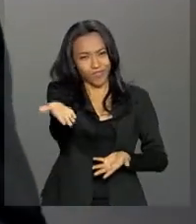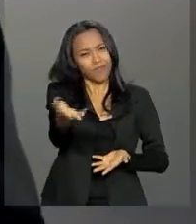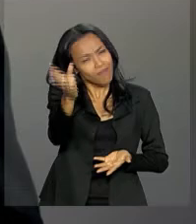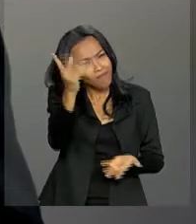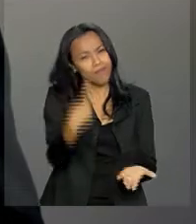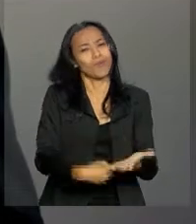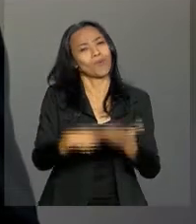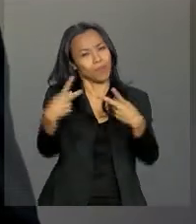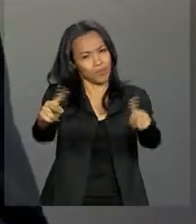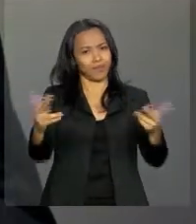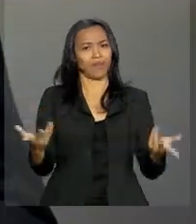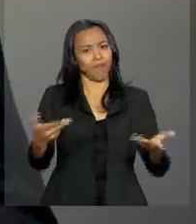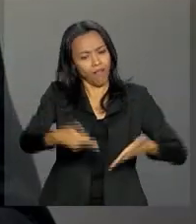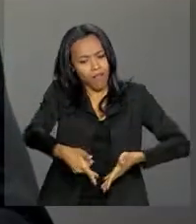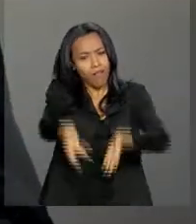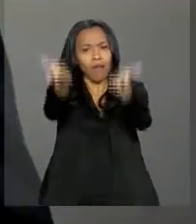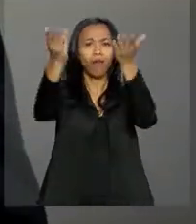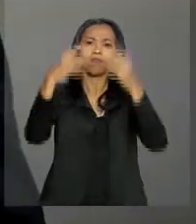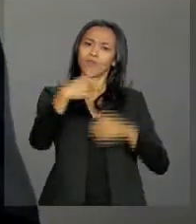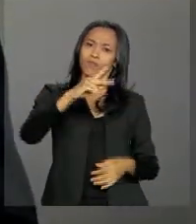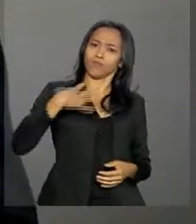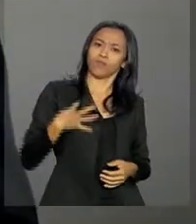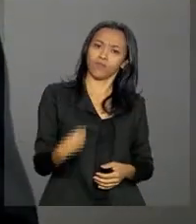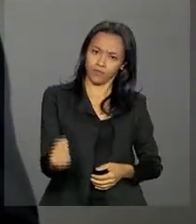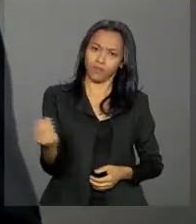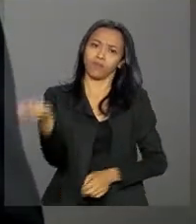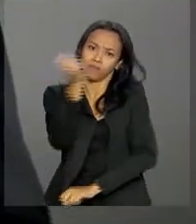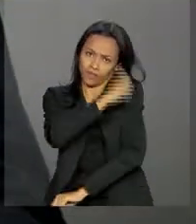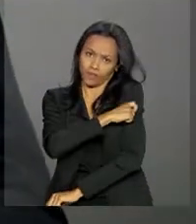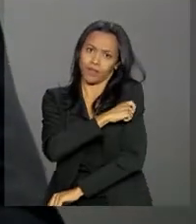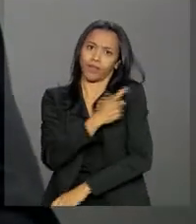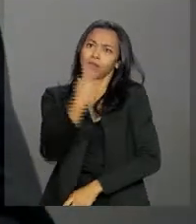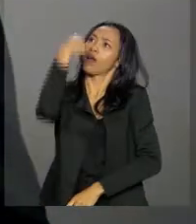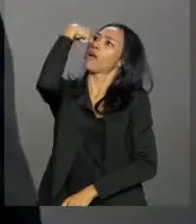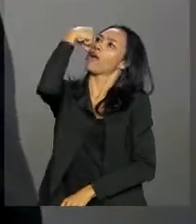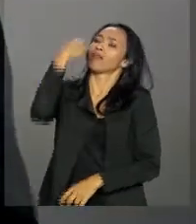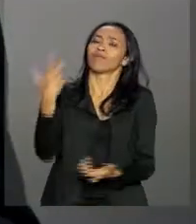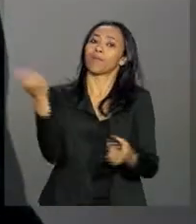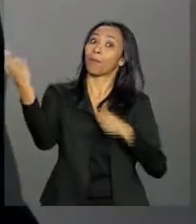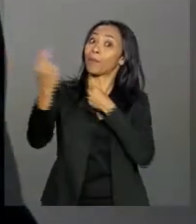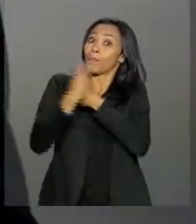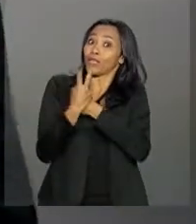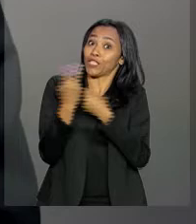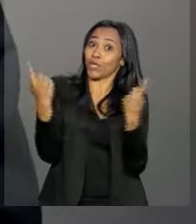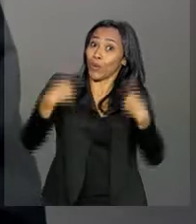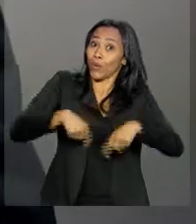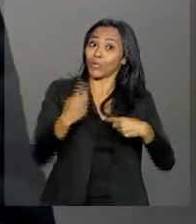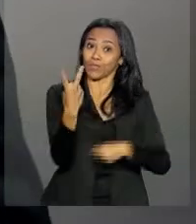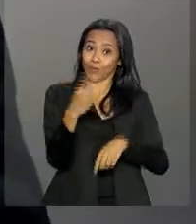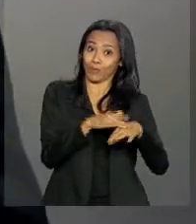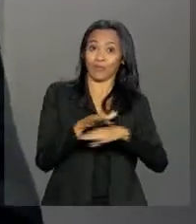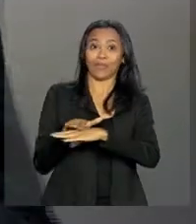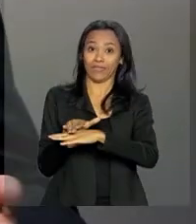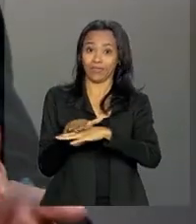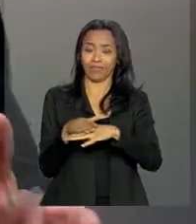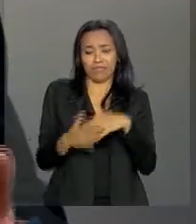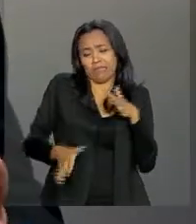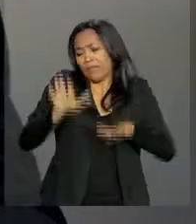faça a sua parte, leve seus filhos para serem vacinados e os proteja contra a polio e o sarampo,